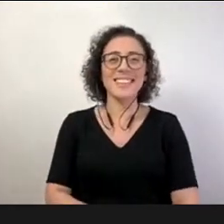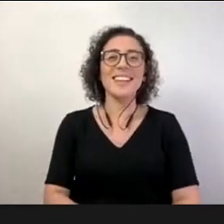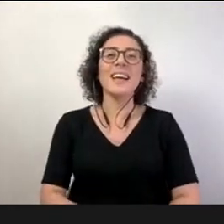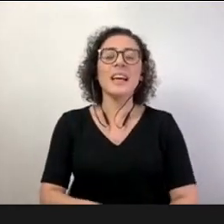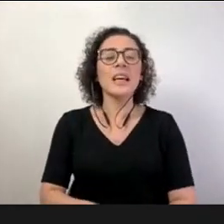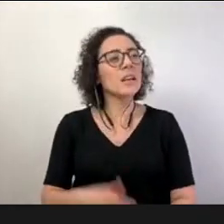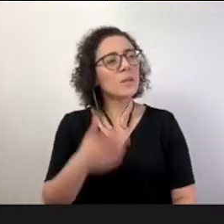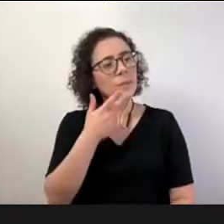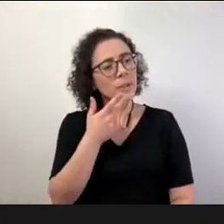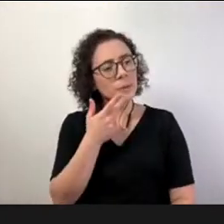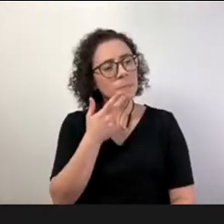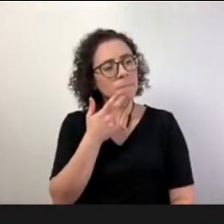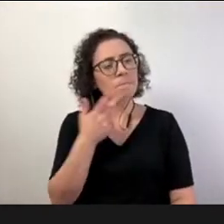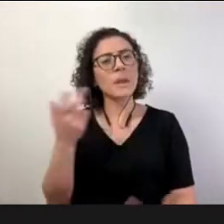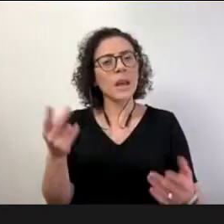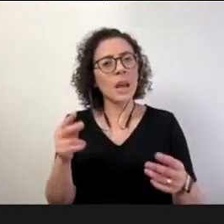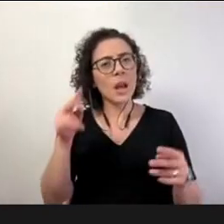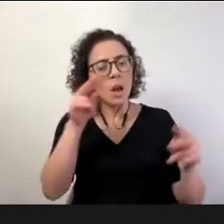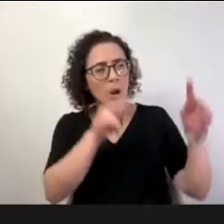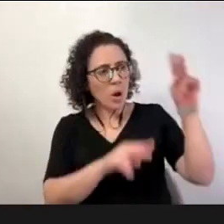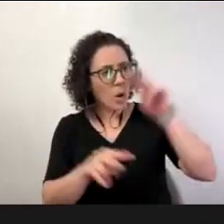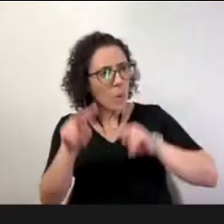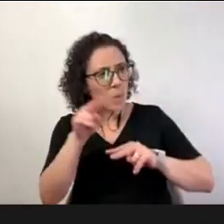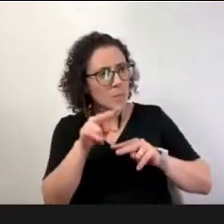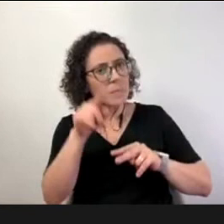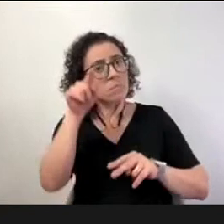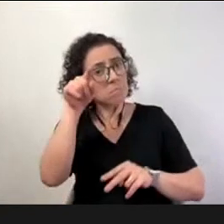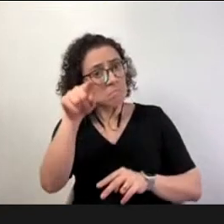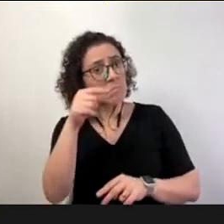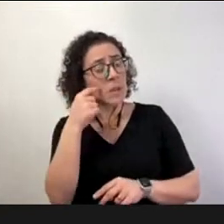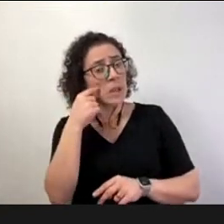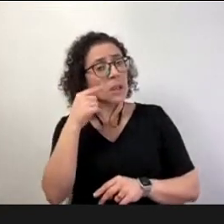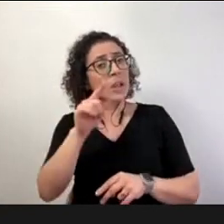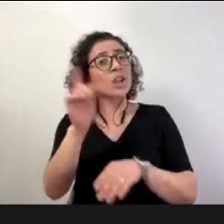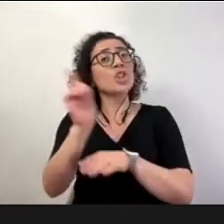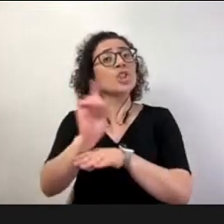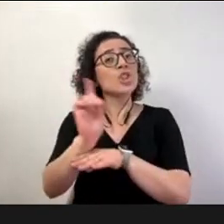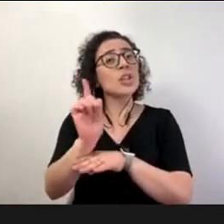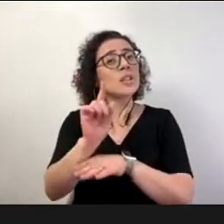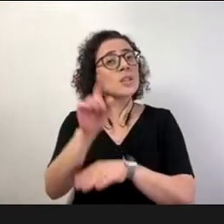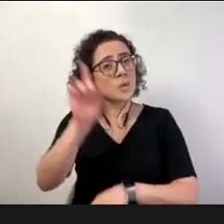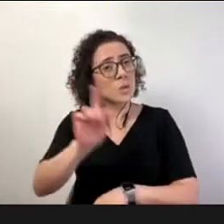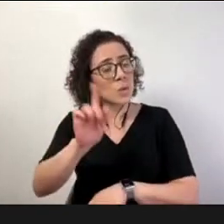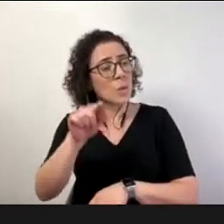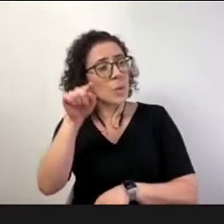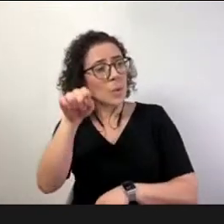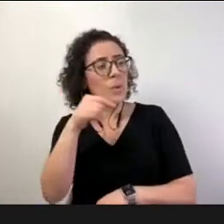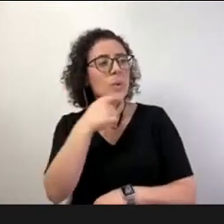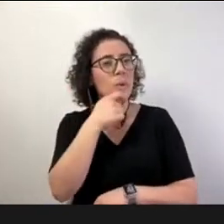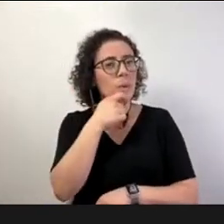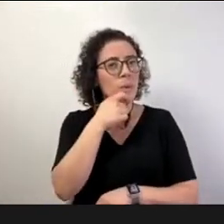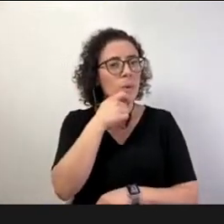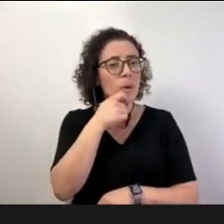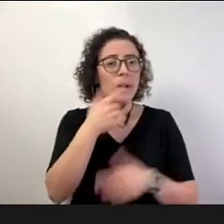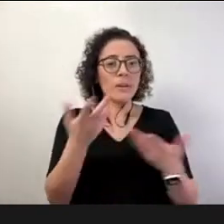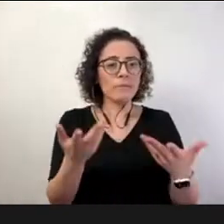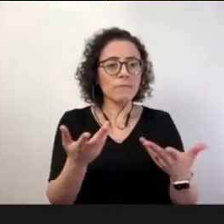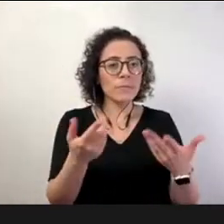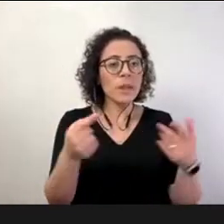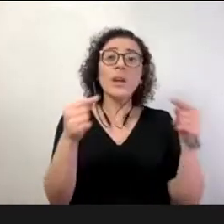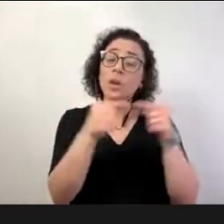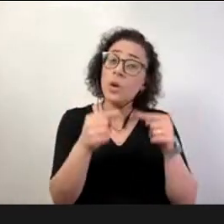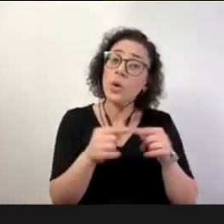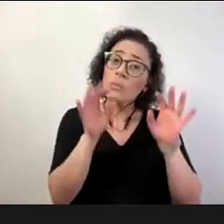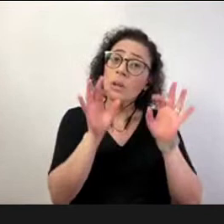de uma observação de uma gestora mas que em tudo se traduz né na questão da relação no que é